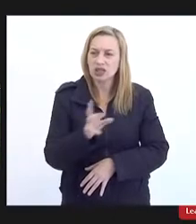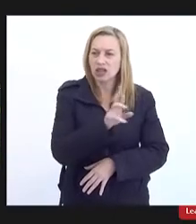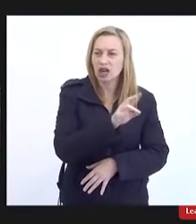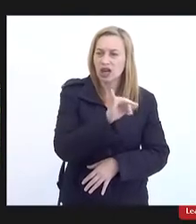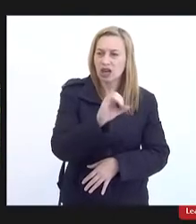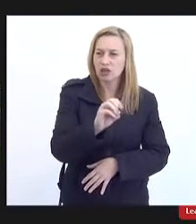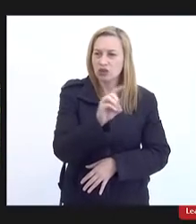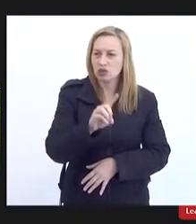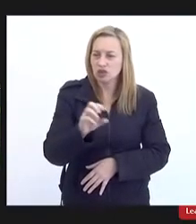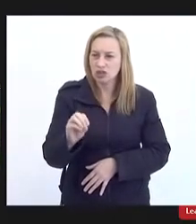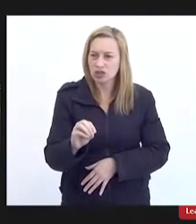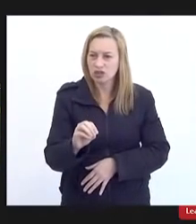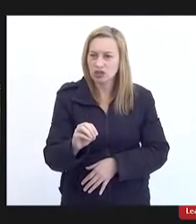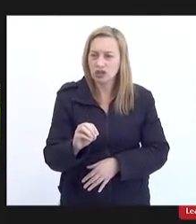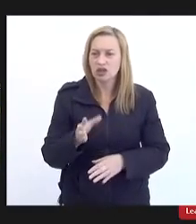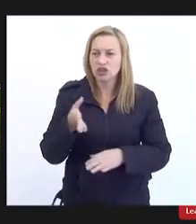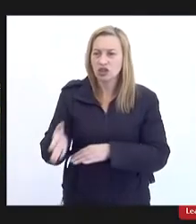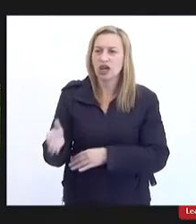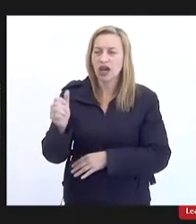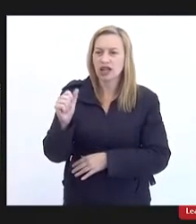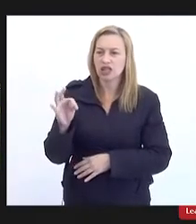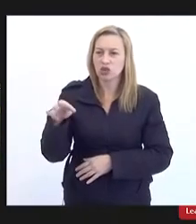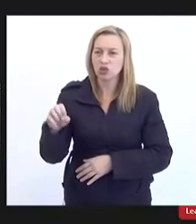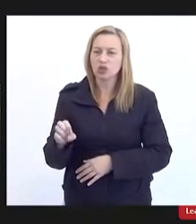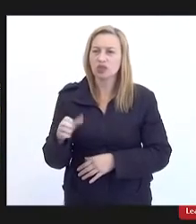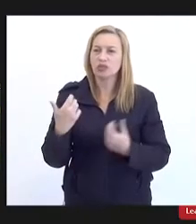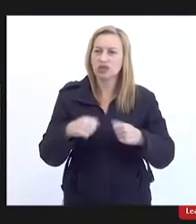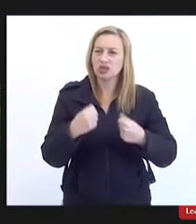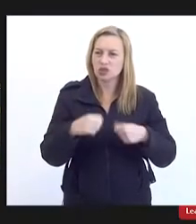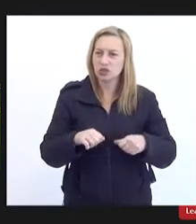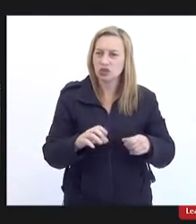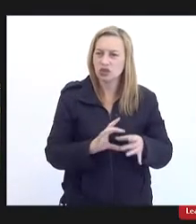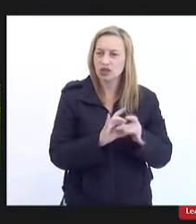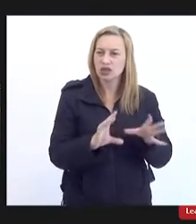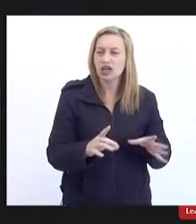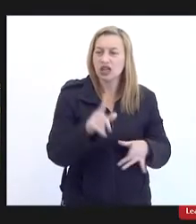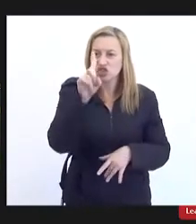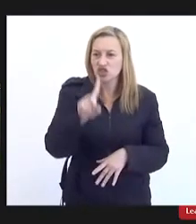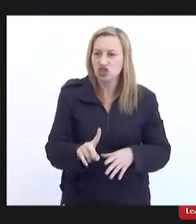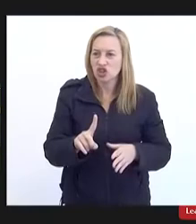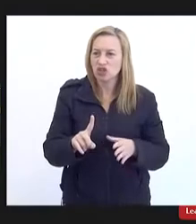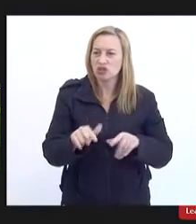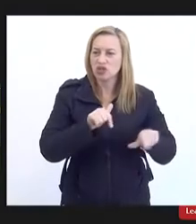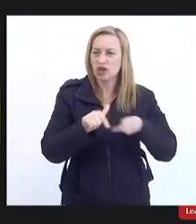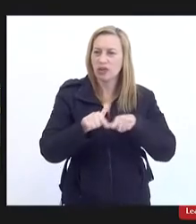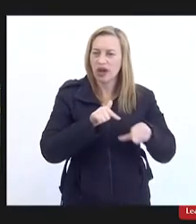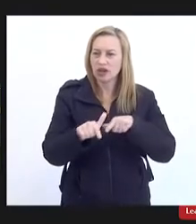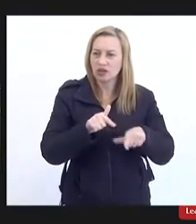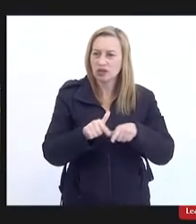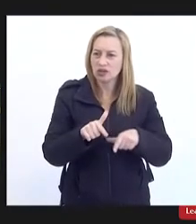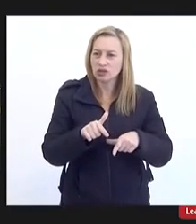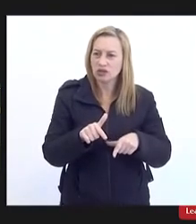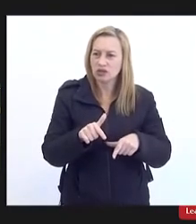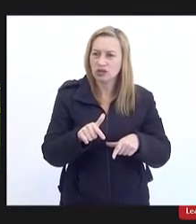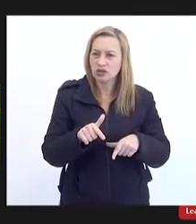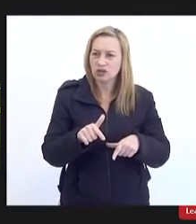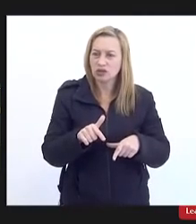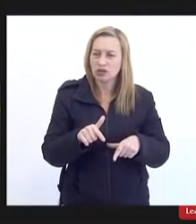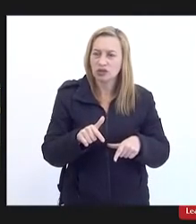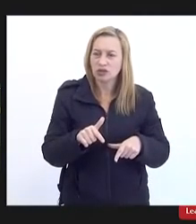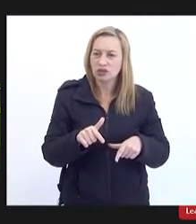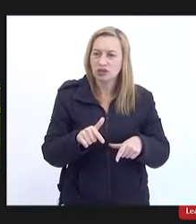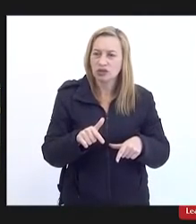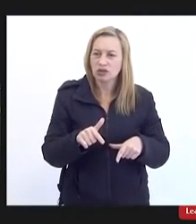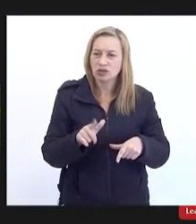entrar na atitude elas tiveram que abrir mão de direitos trabalhistas porque se elas não abrissem mão dos seus direitos trabalhistas elas não seriam não